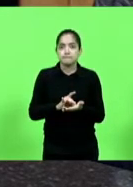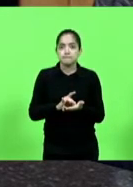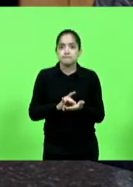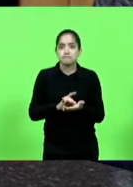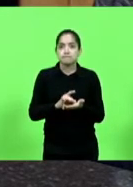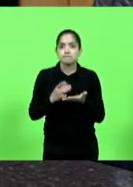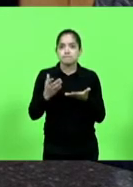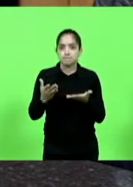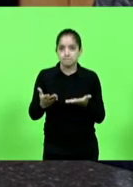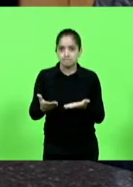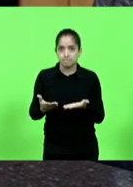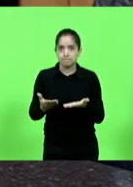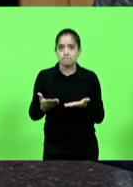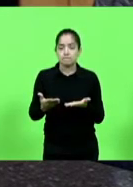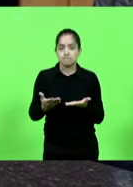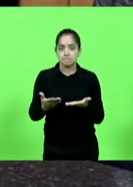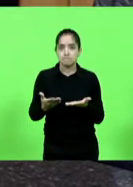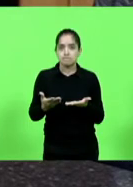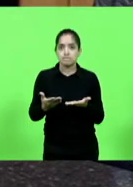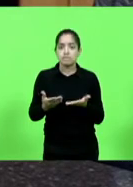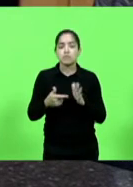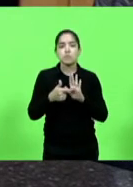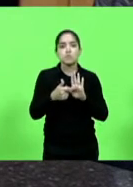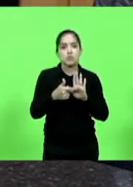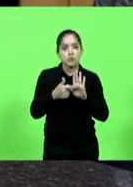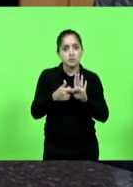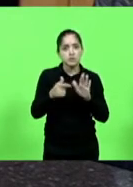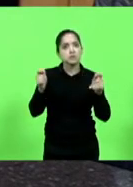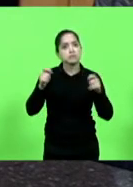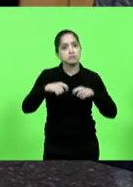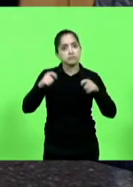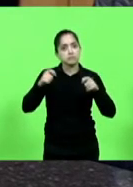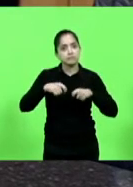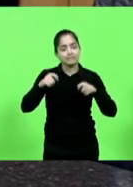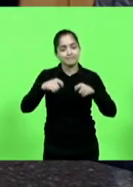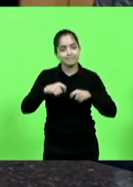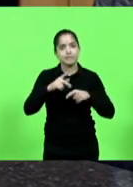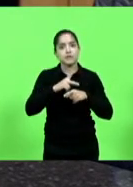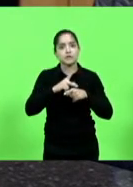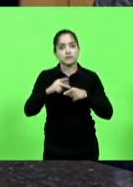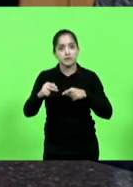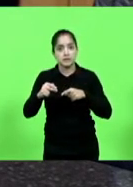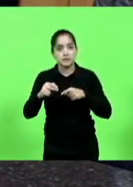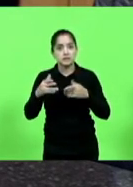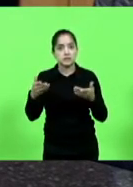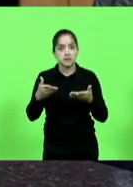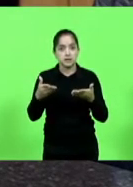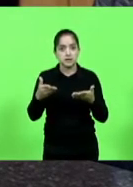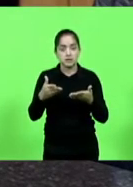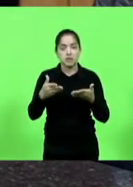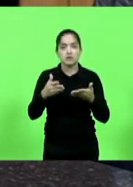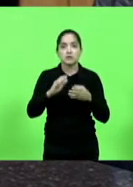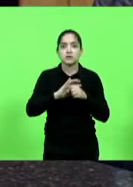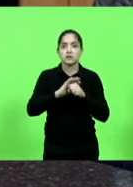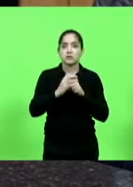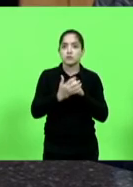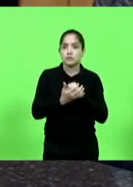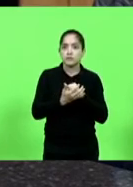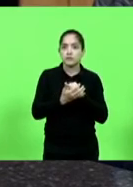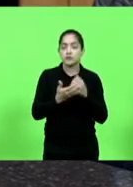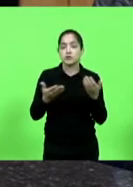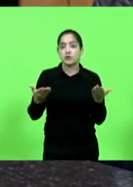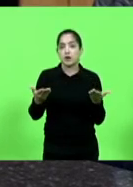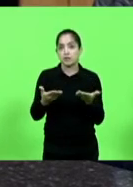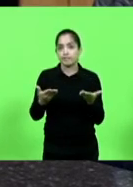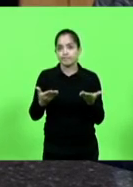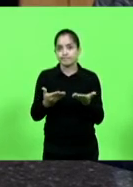uma sinalização de podermos vencer a pandemia nesse momento em que Santa Catarina